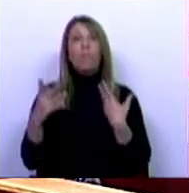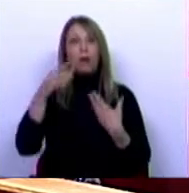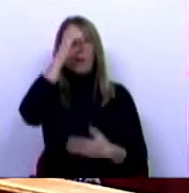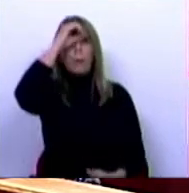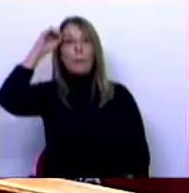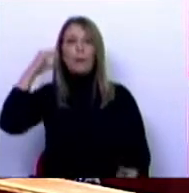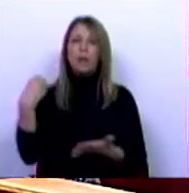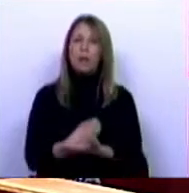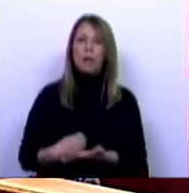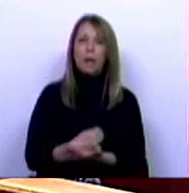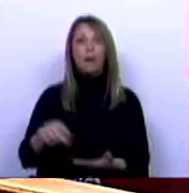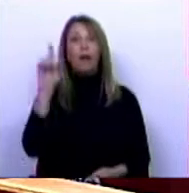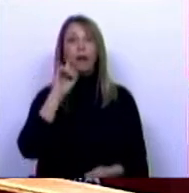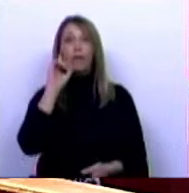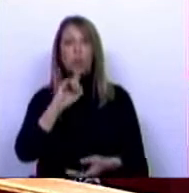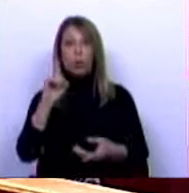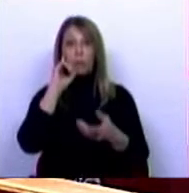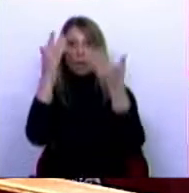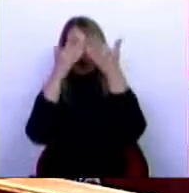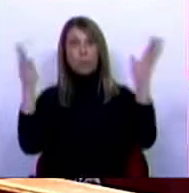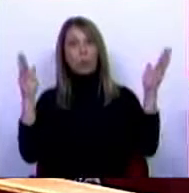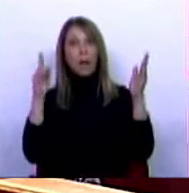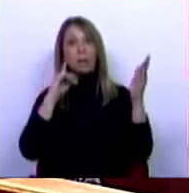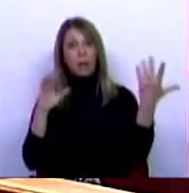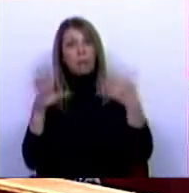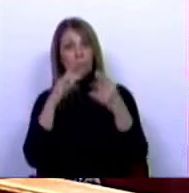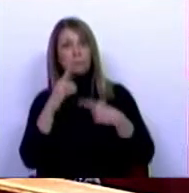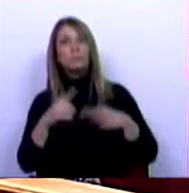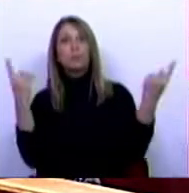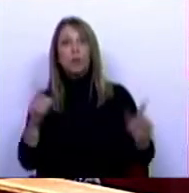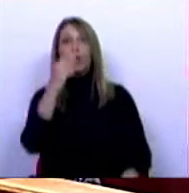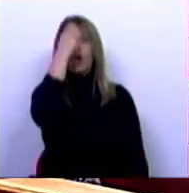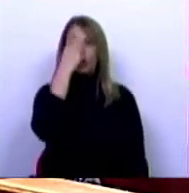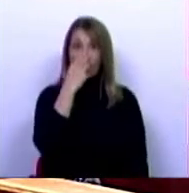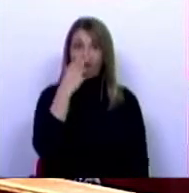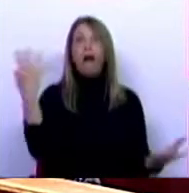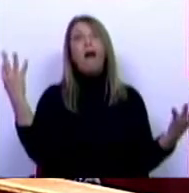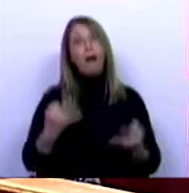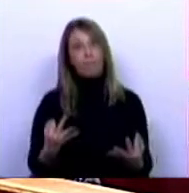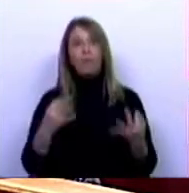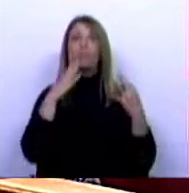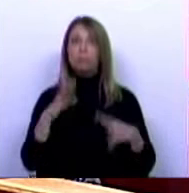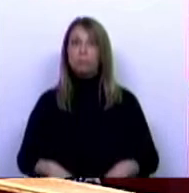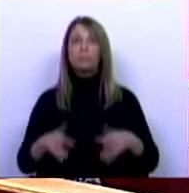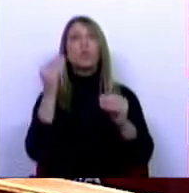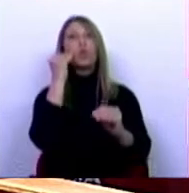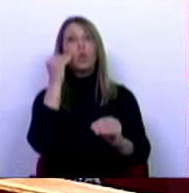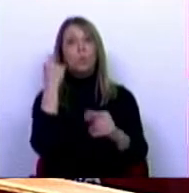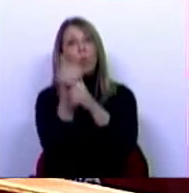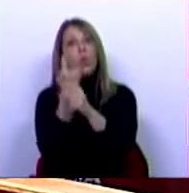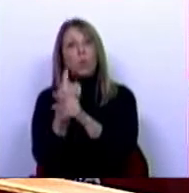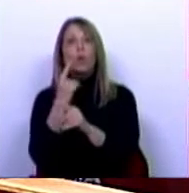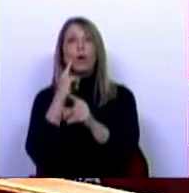valores da ética democrática se consolidem. A história, senhores deputados, constrói-se pelo estudo de factos e da sua desocultação e análise